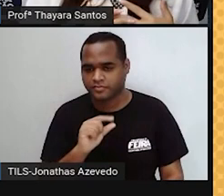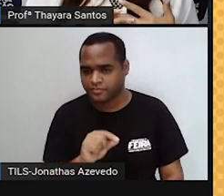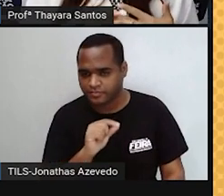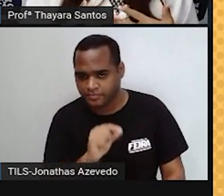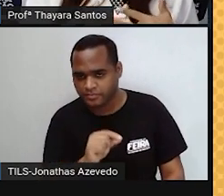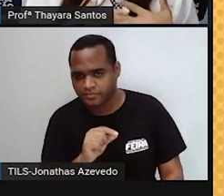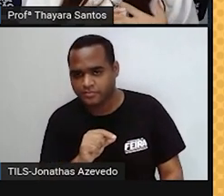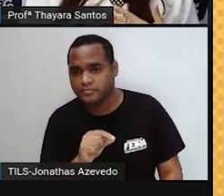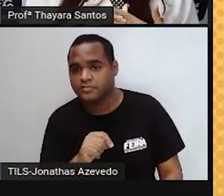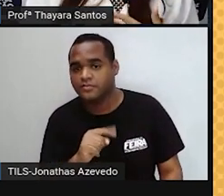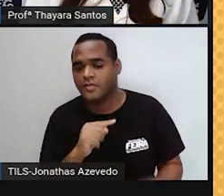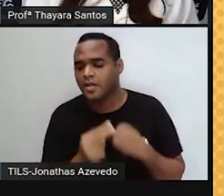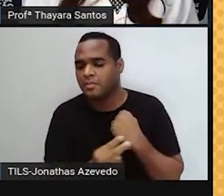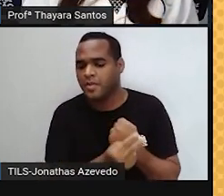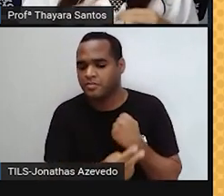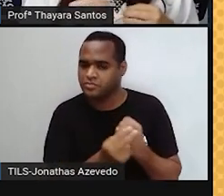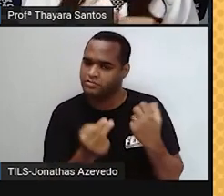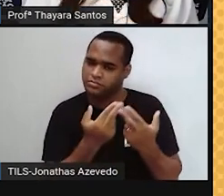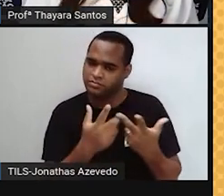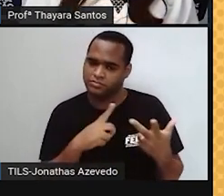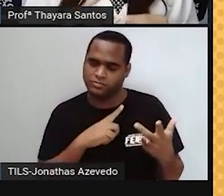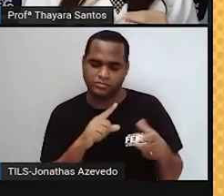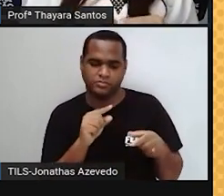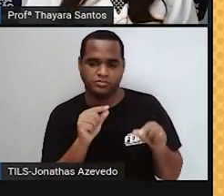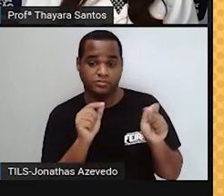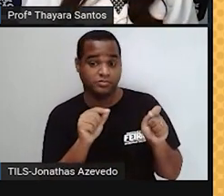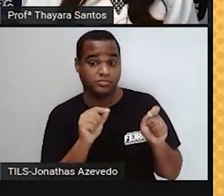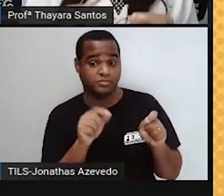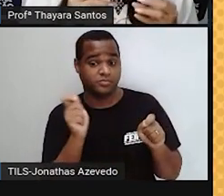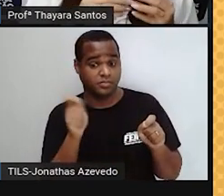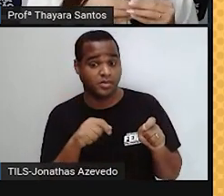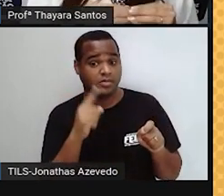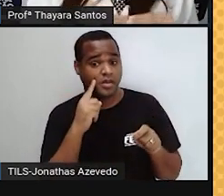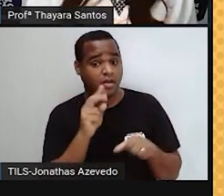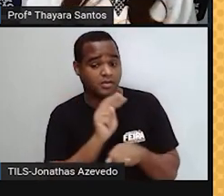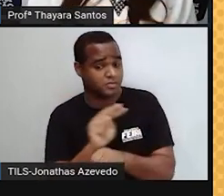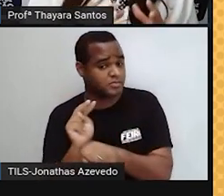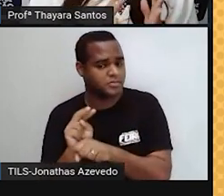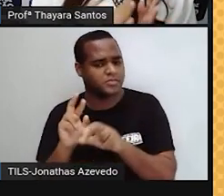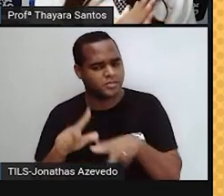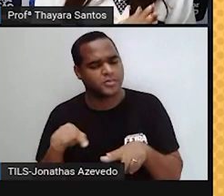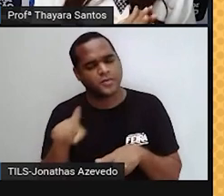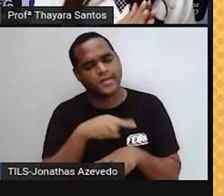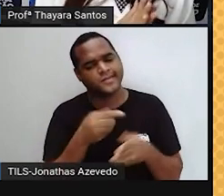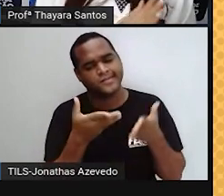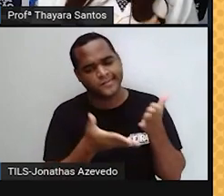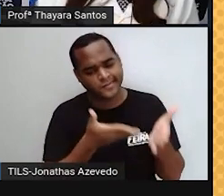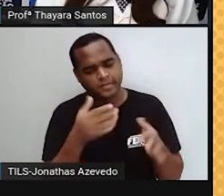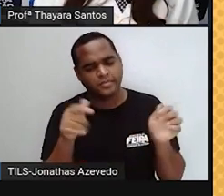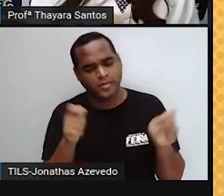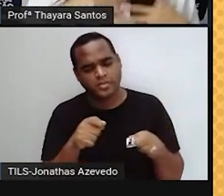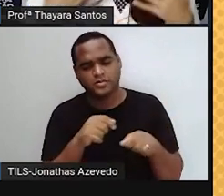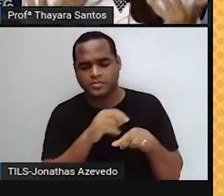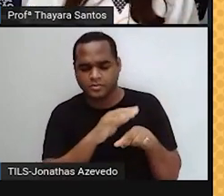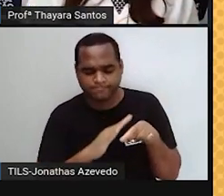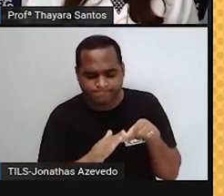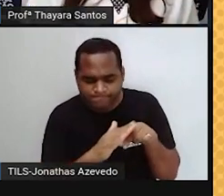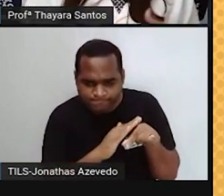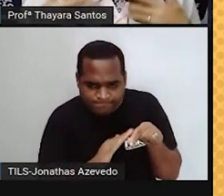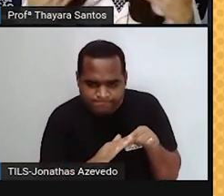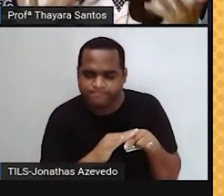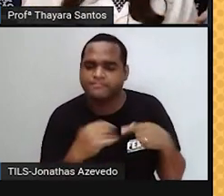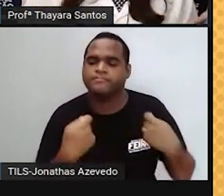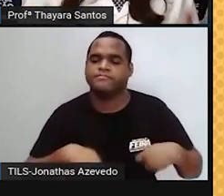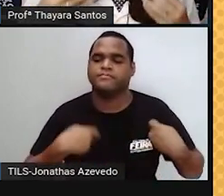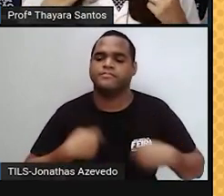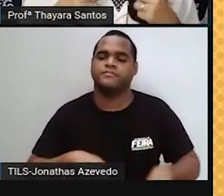para proteger esse canal. Por isso que é tão importante a gente cuidar da higiene dessa região.